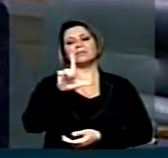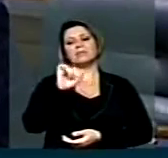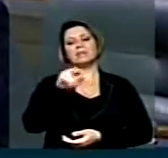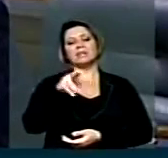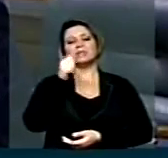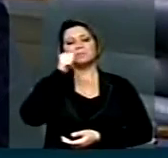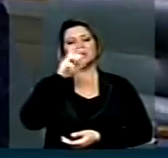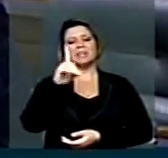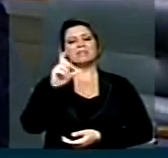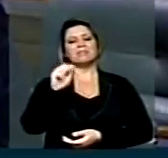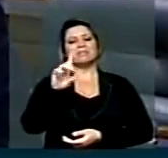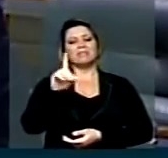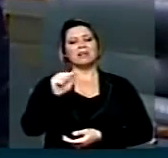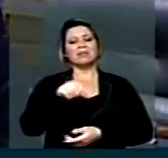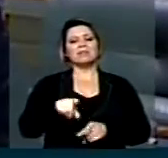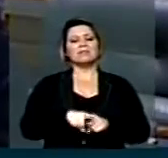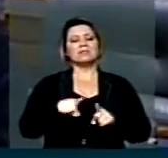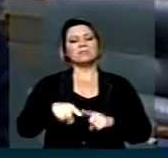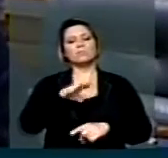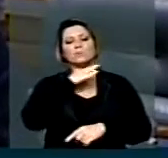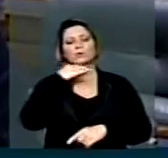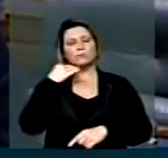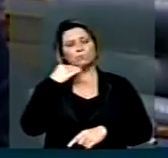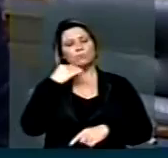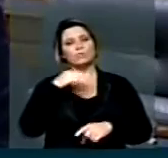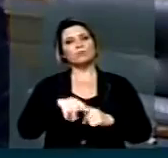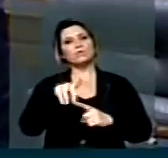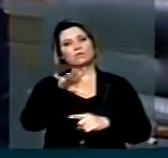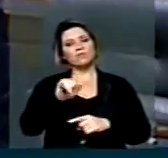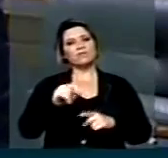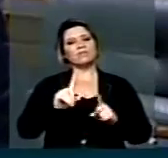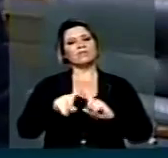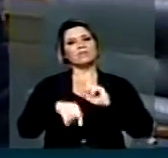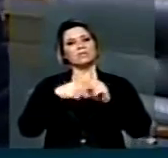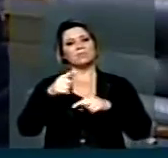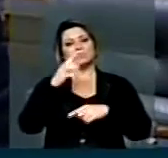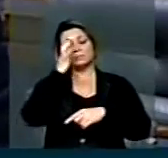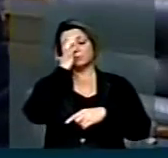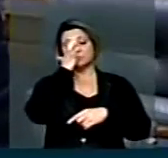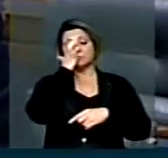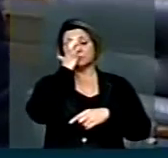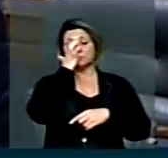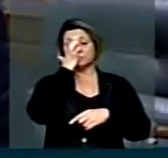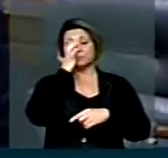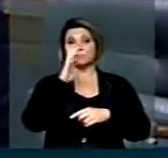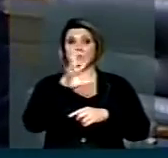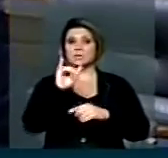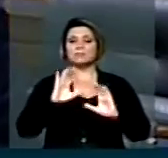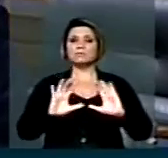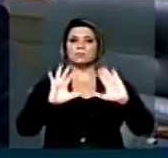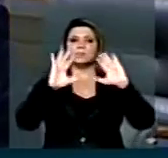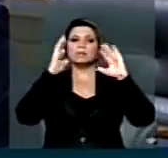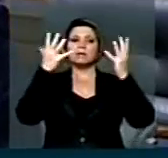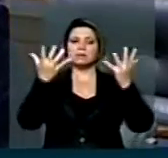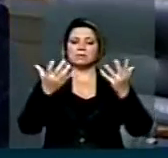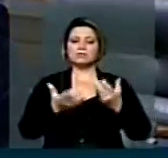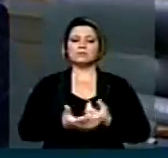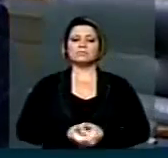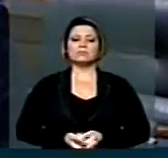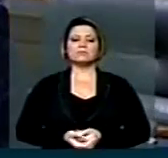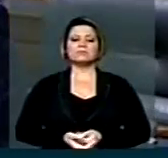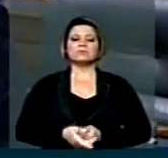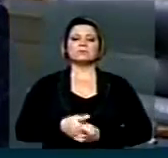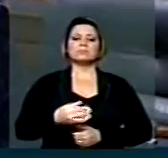camponesa do município de Lima Campos, que vai ter daqui a pouquinho aqui a sua homenagem, vai ter